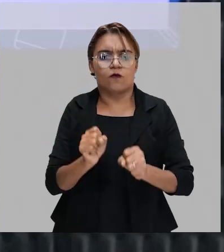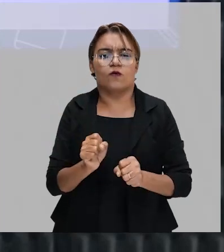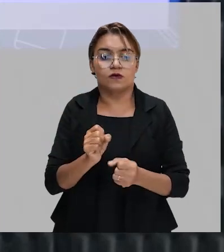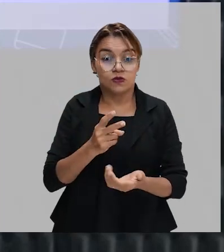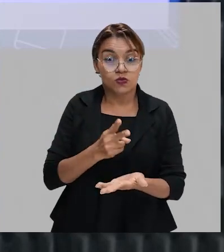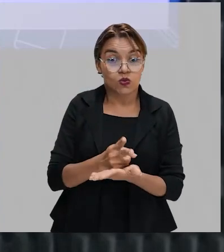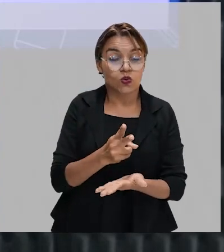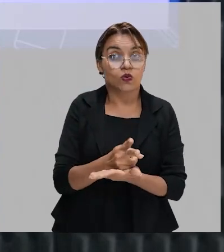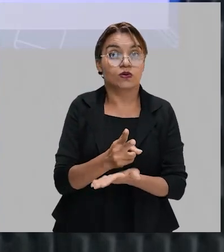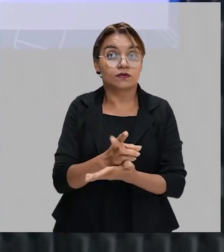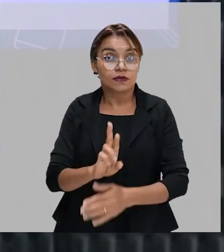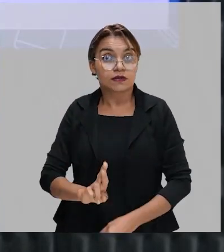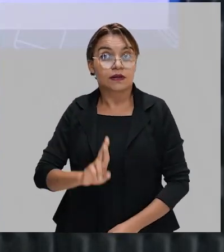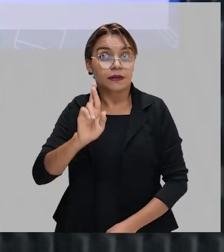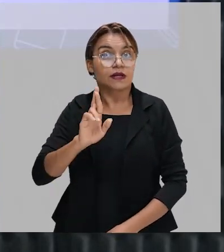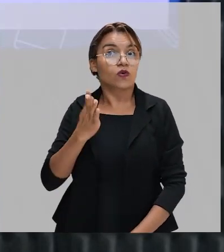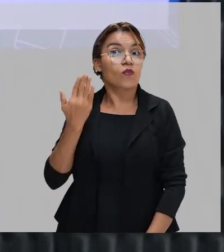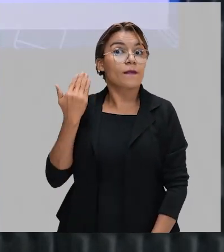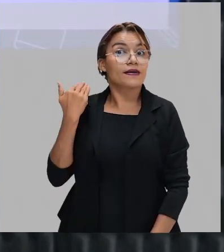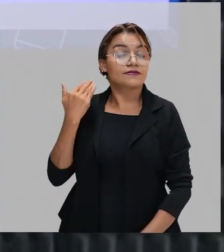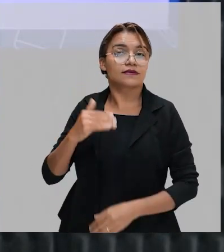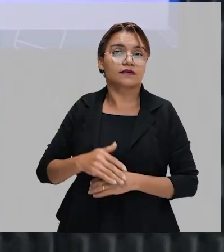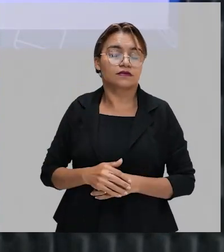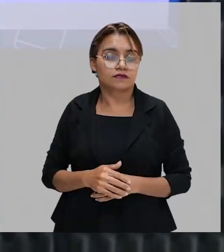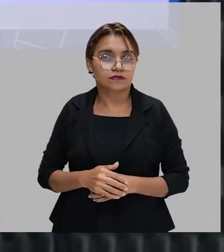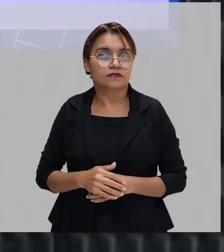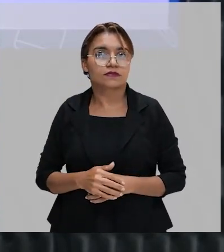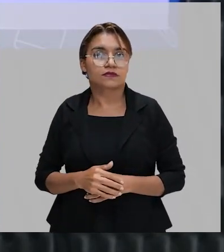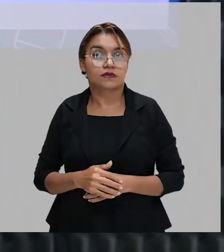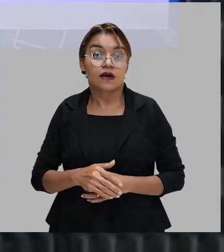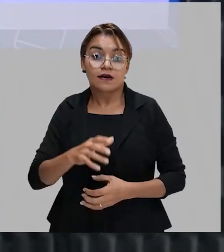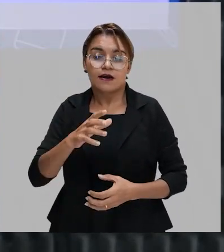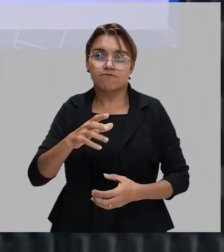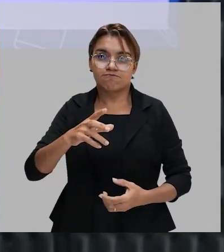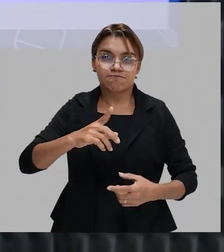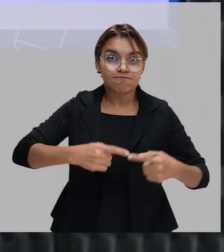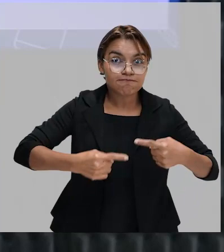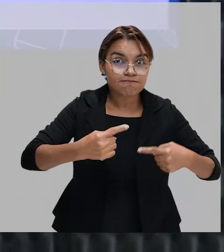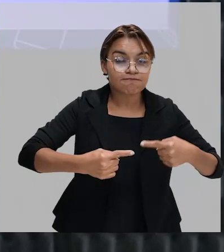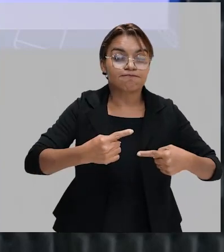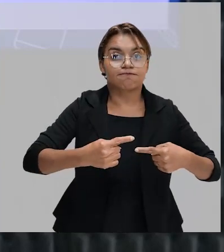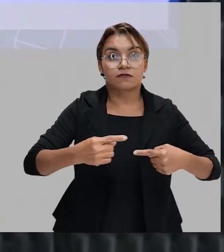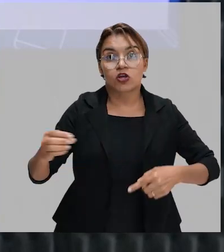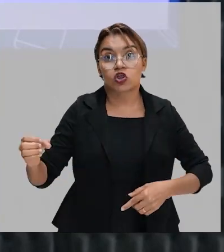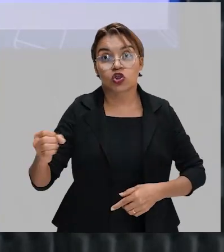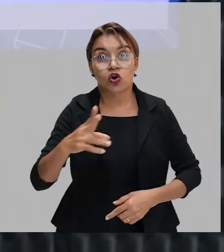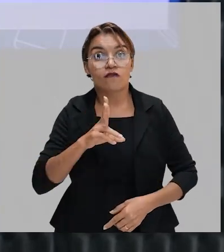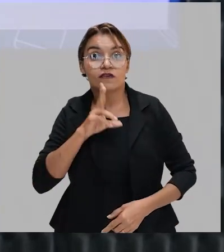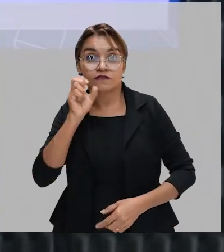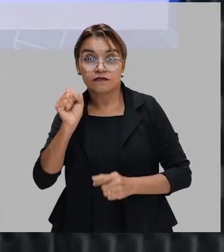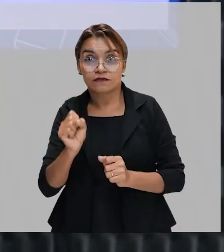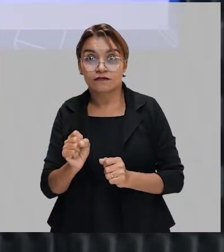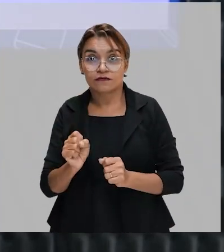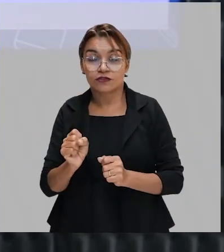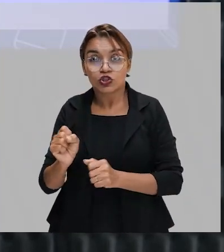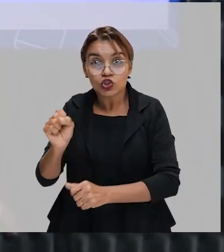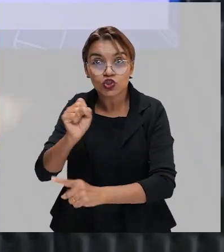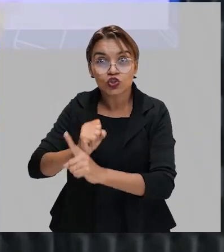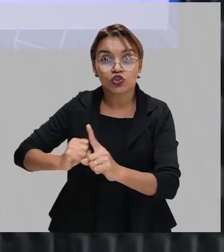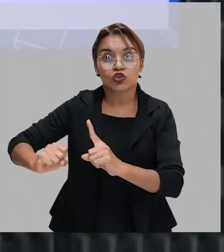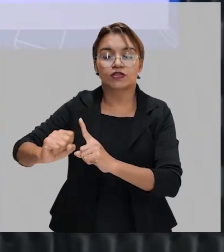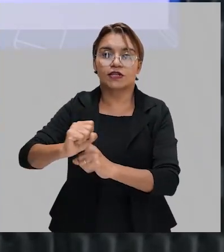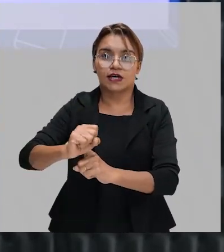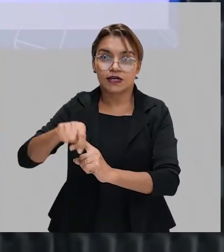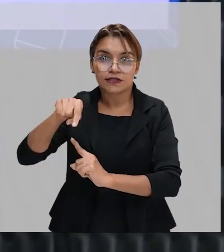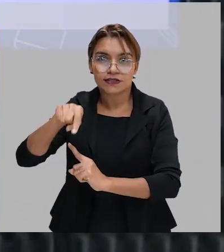que representavam o passado, entraram em conflito com as novas forças sociais que tinham